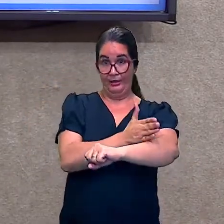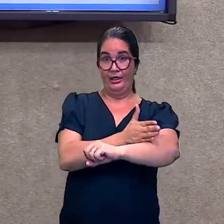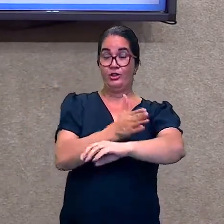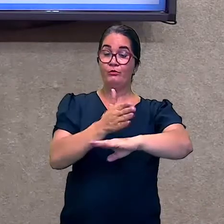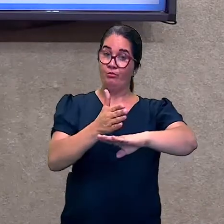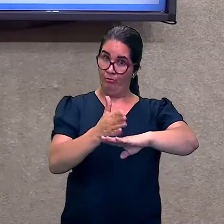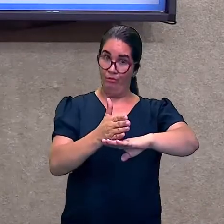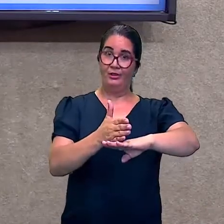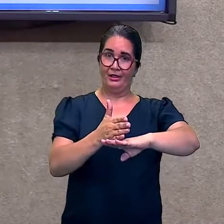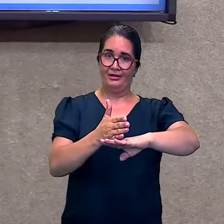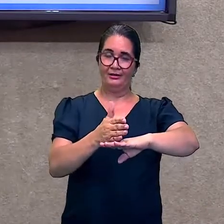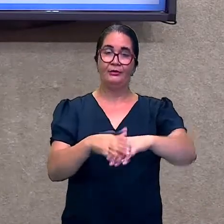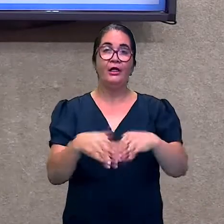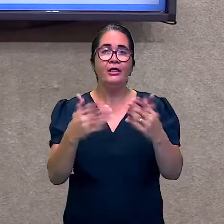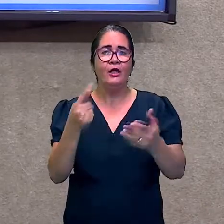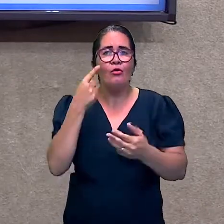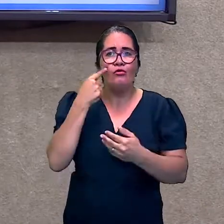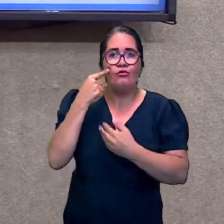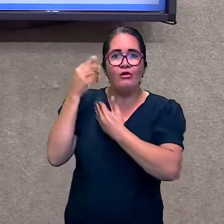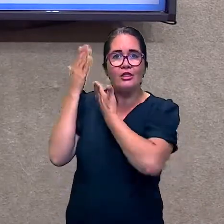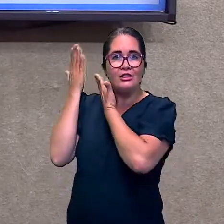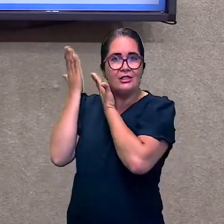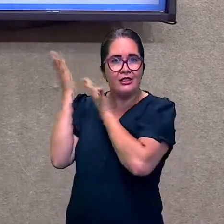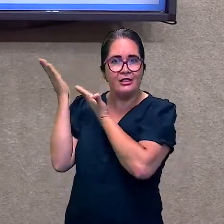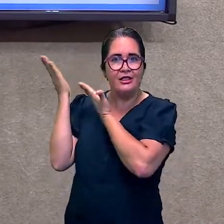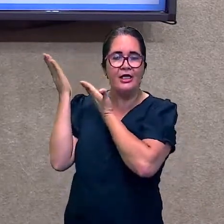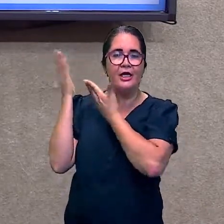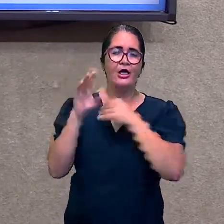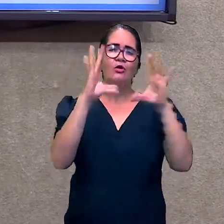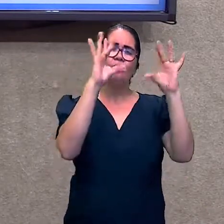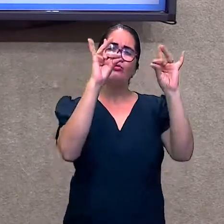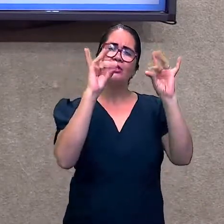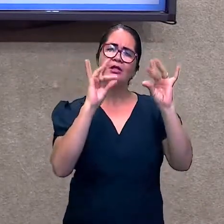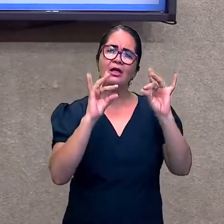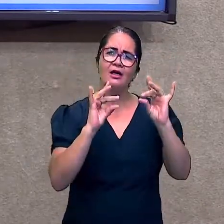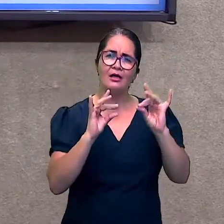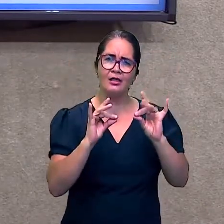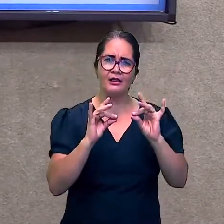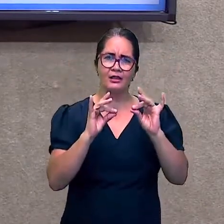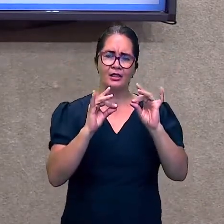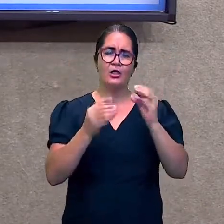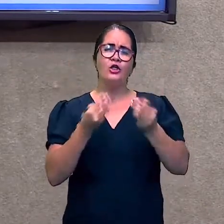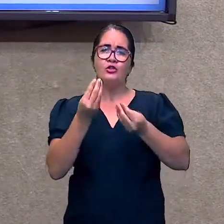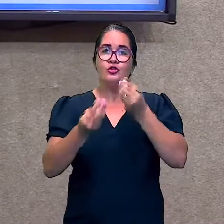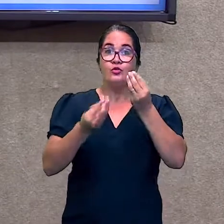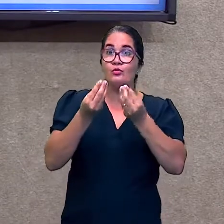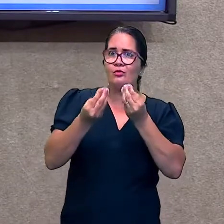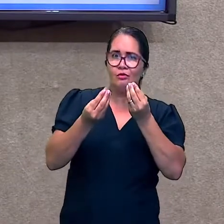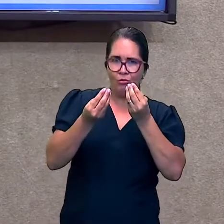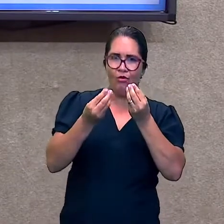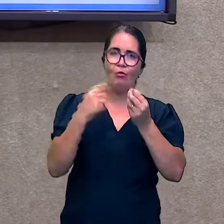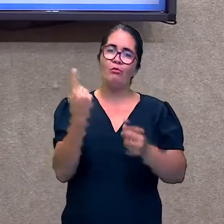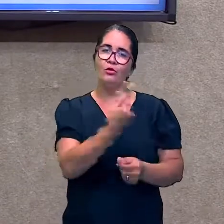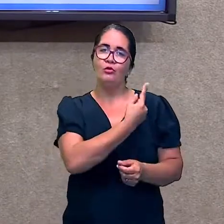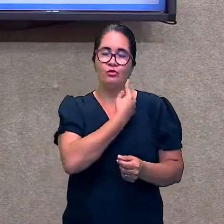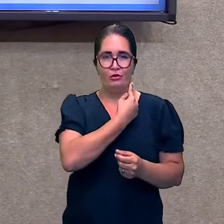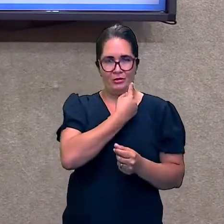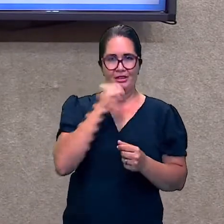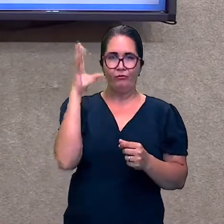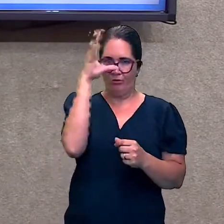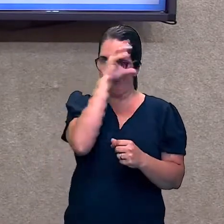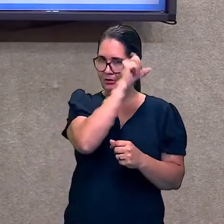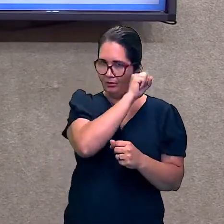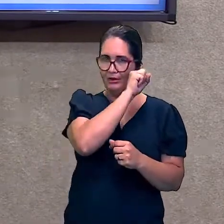Podemos ver detalhadamente cada um desses pontos. E agora vou apresentá-los a vocês.